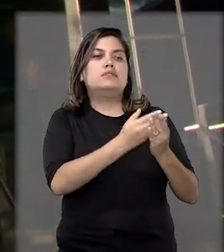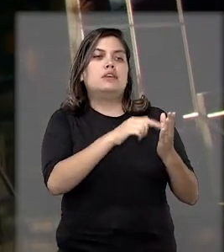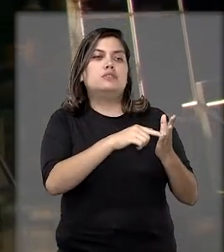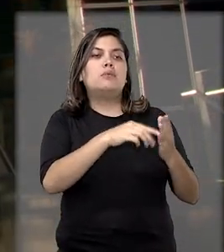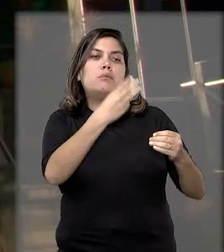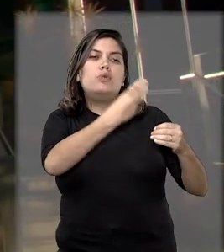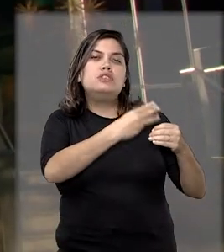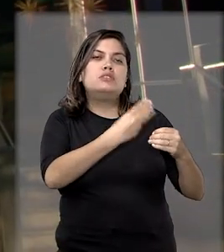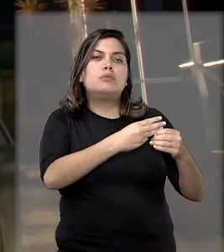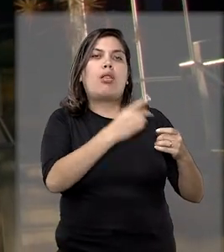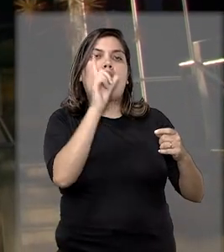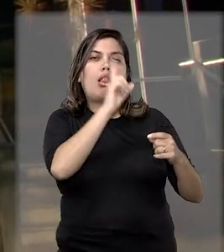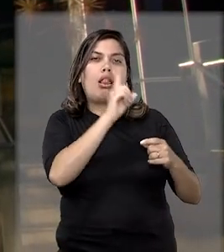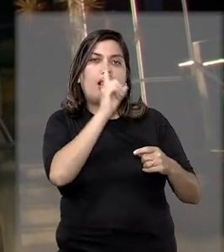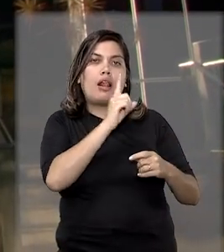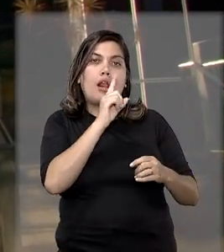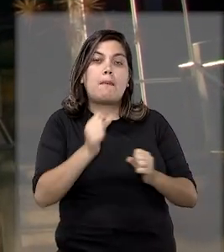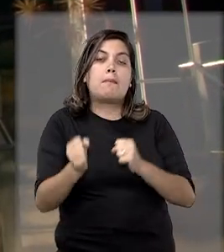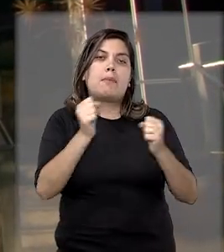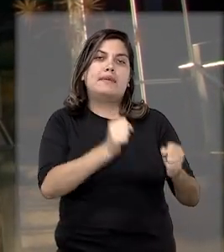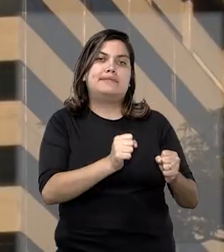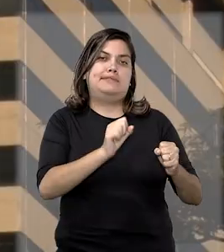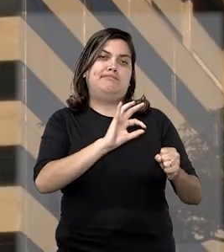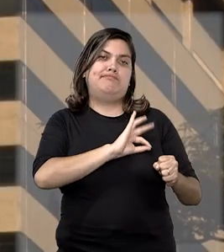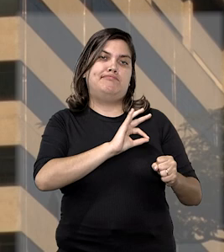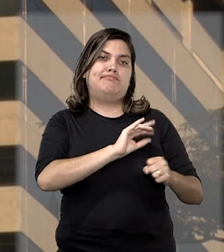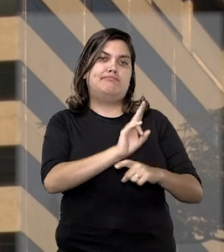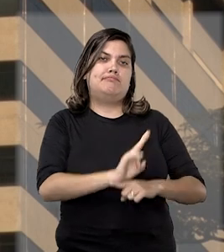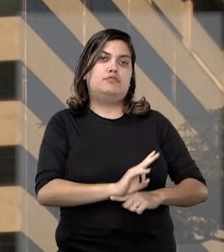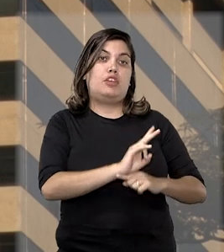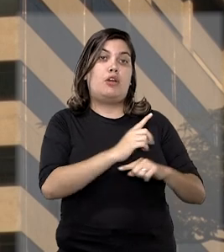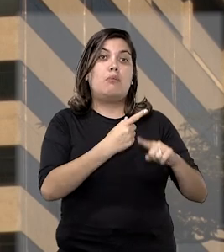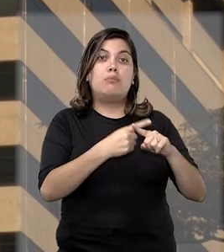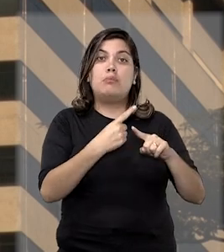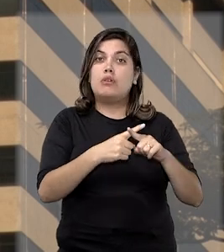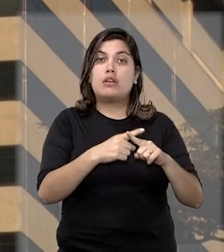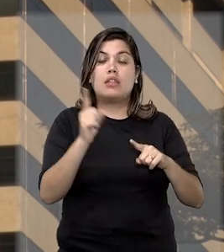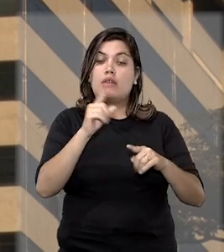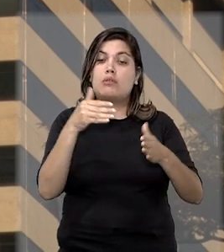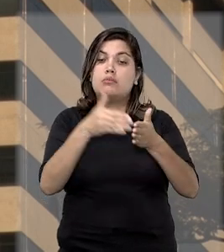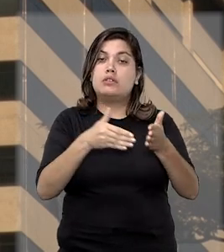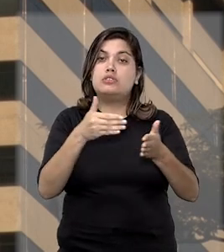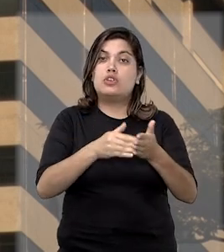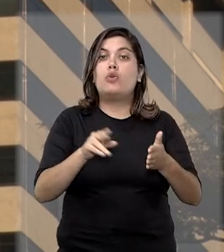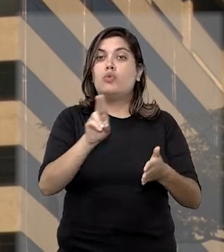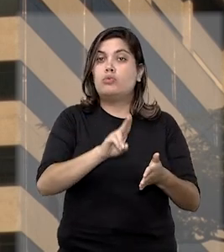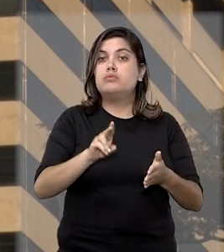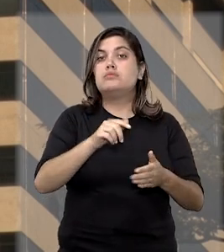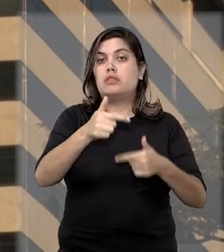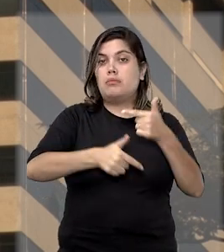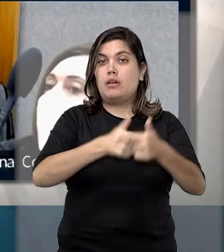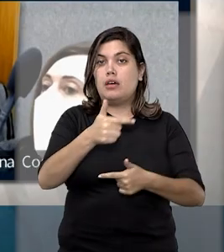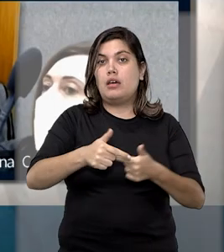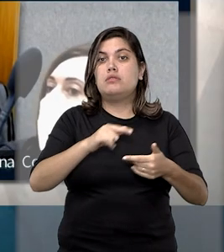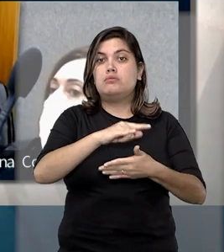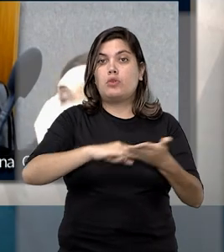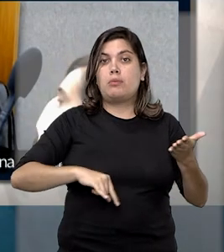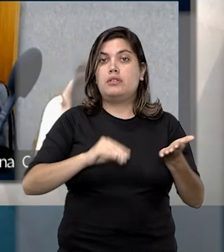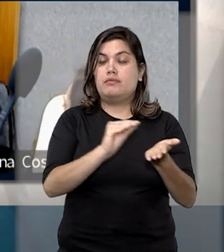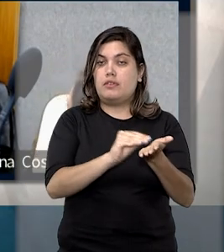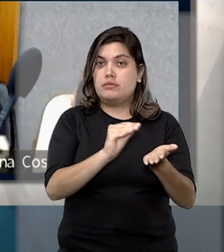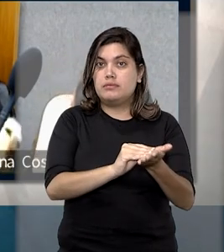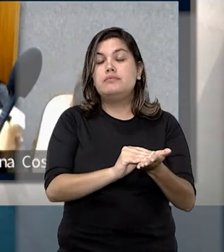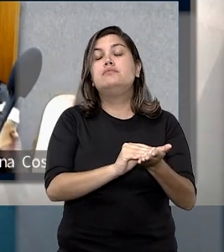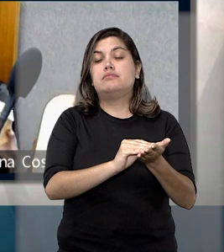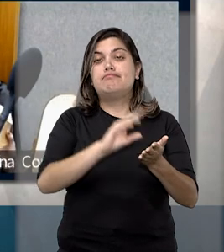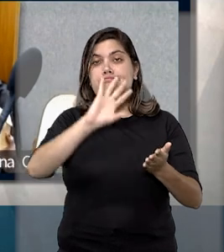o município falhou no exercício do poder de polícia, pois não impediu o funcionamento da Casa Noturna sem alvará. De acordo com o